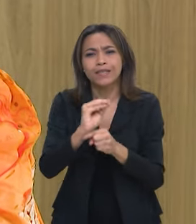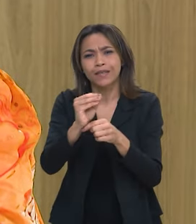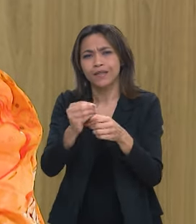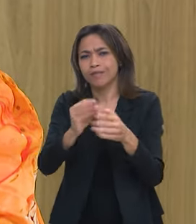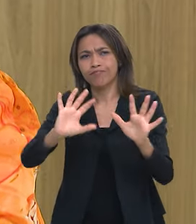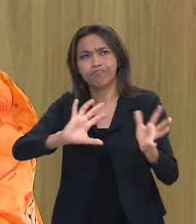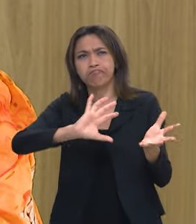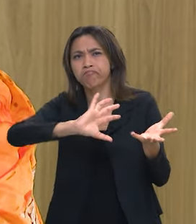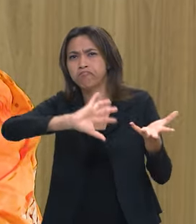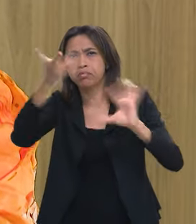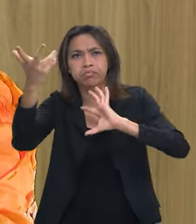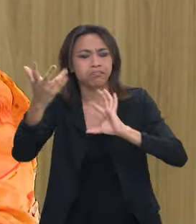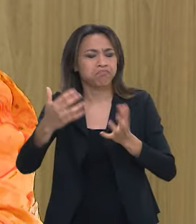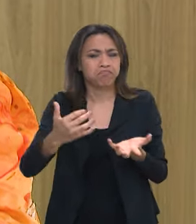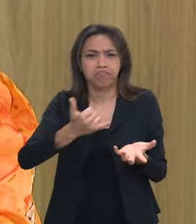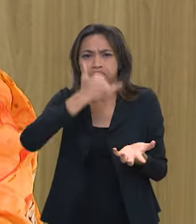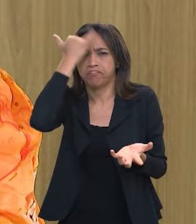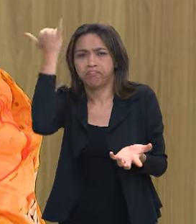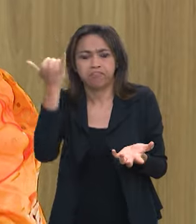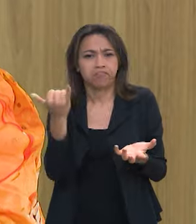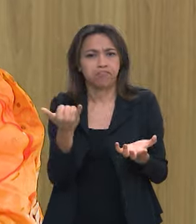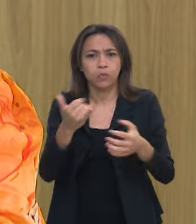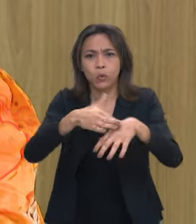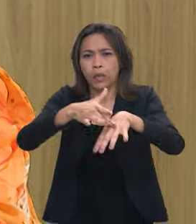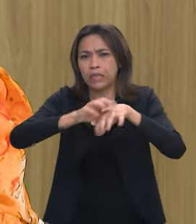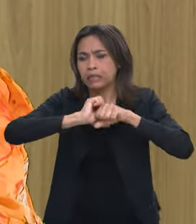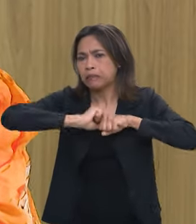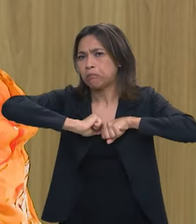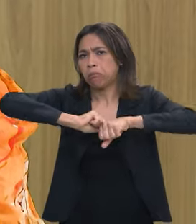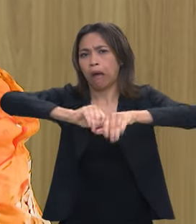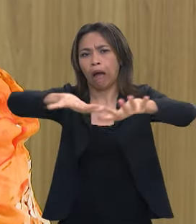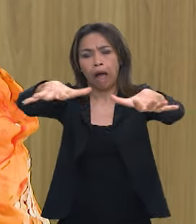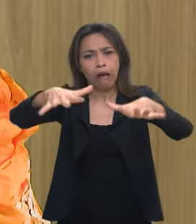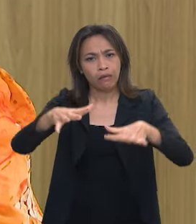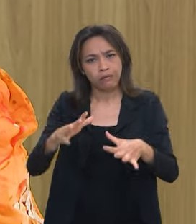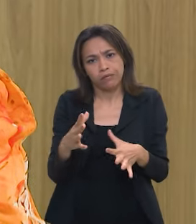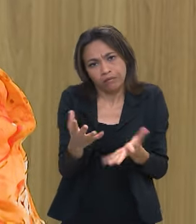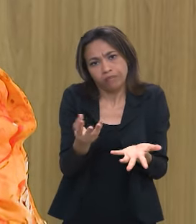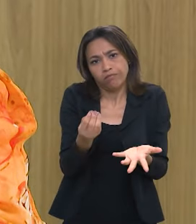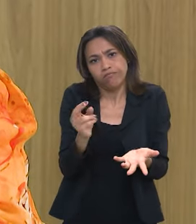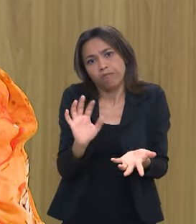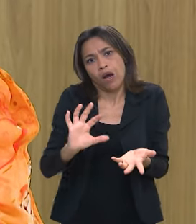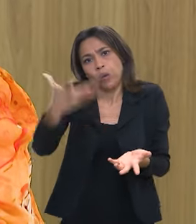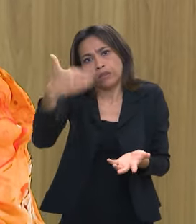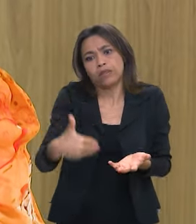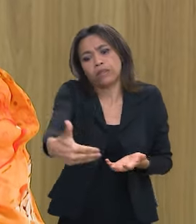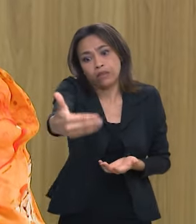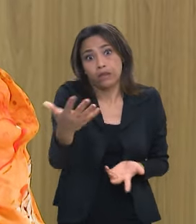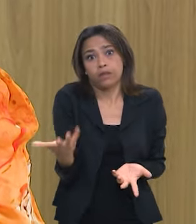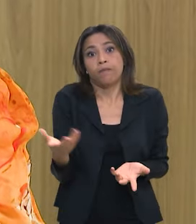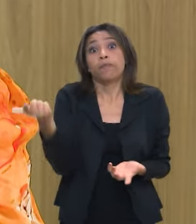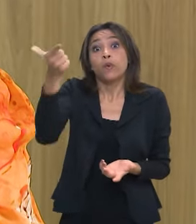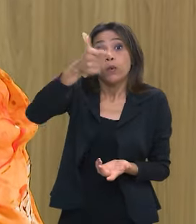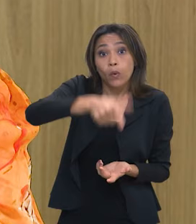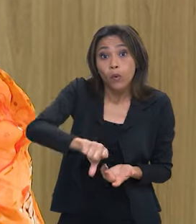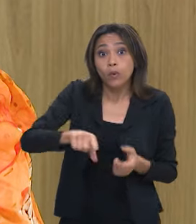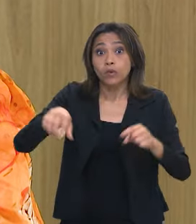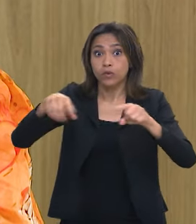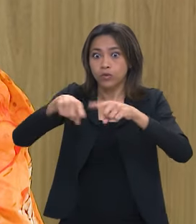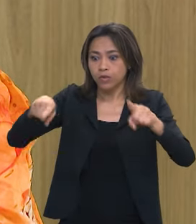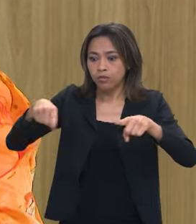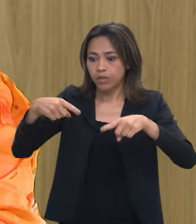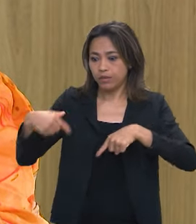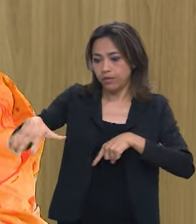proteção frente a epidemias e a possíveis novas emergências no complexo econômico